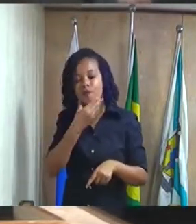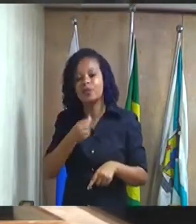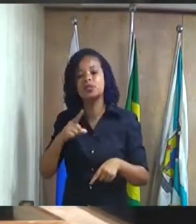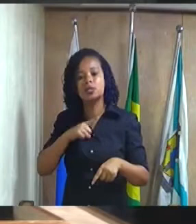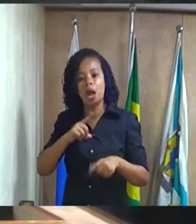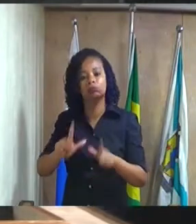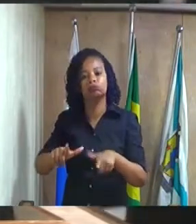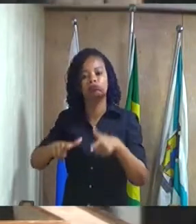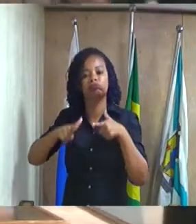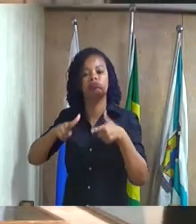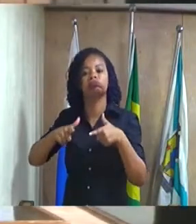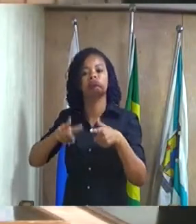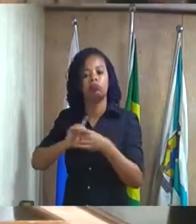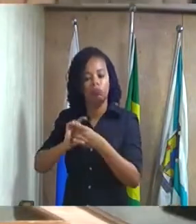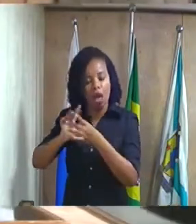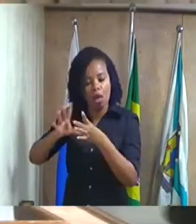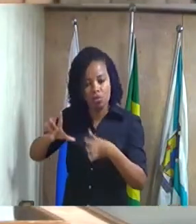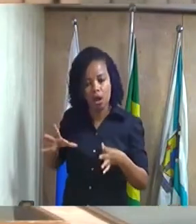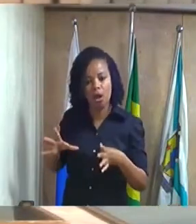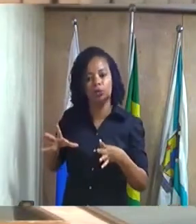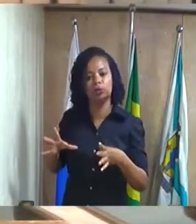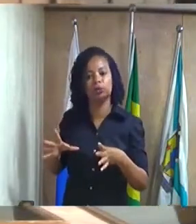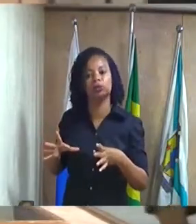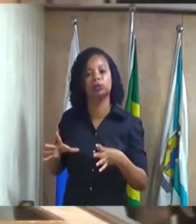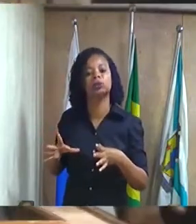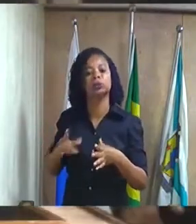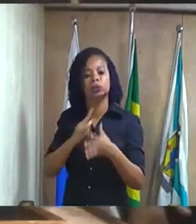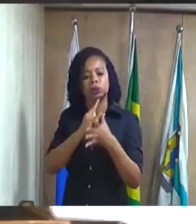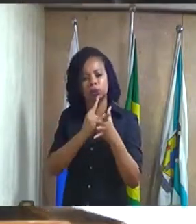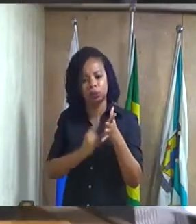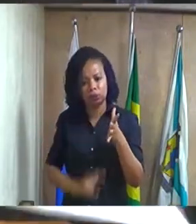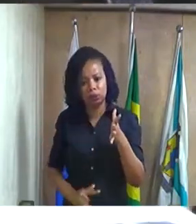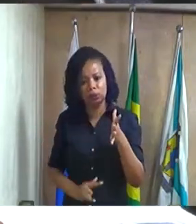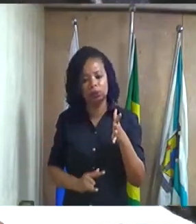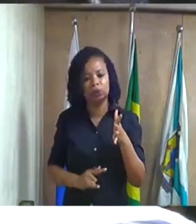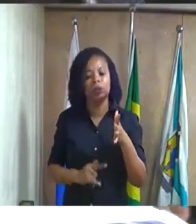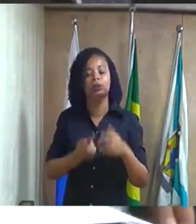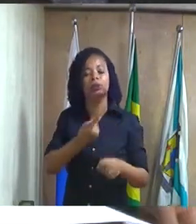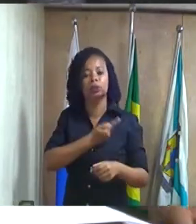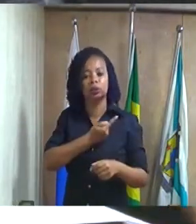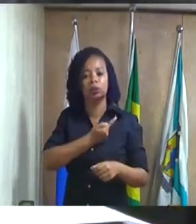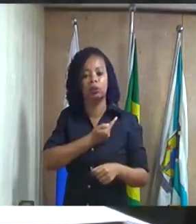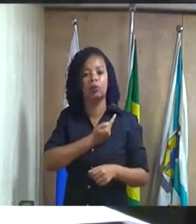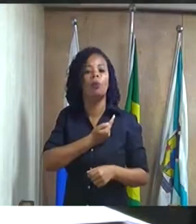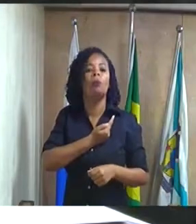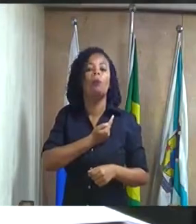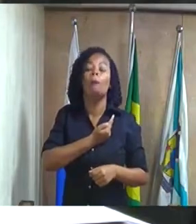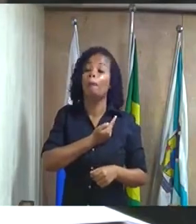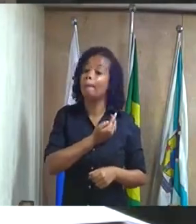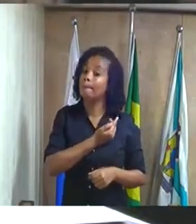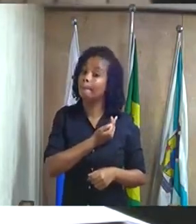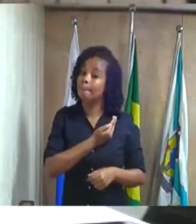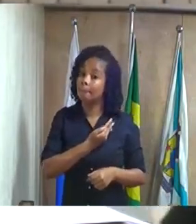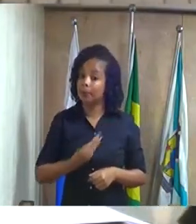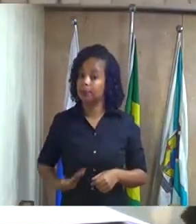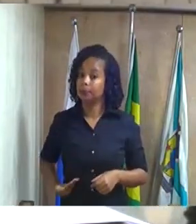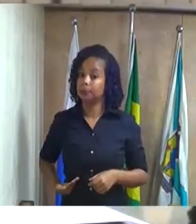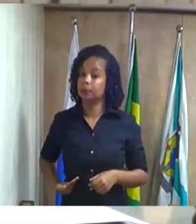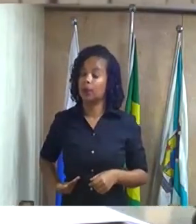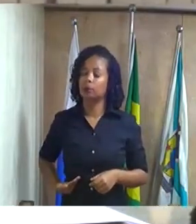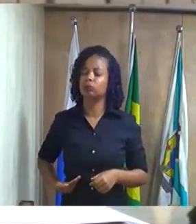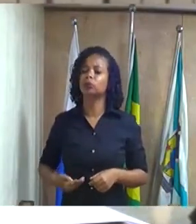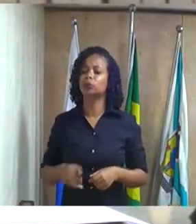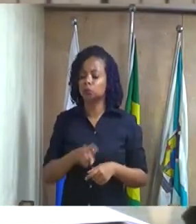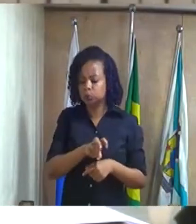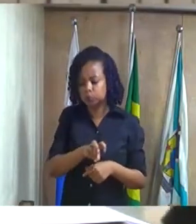eficácia de gestão pública para fazer o recolhimento dos carros que estão estacionados em lugares